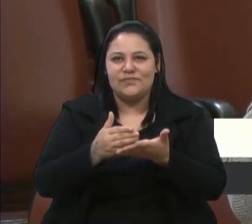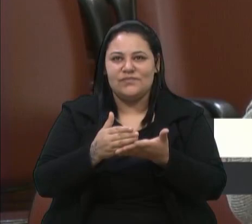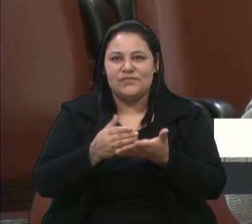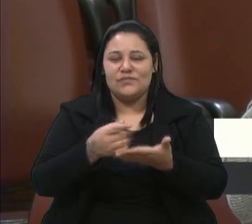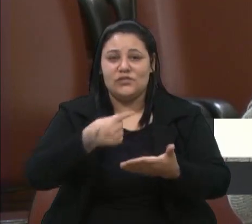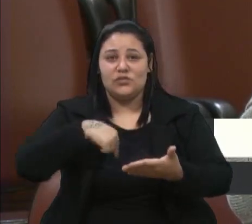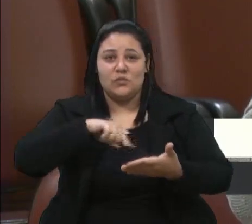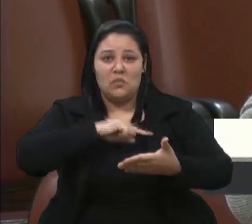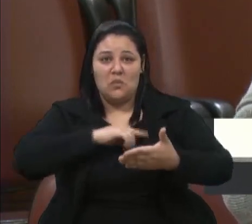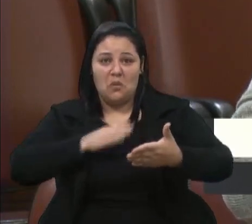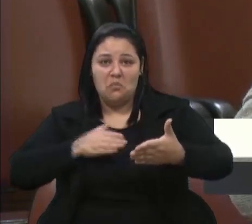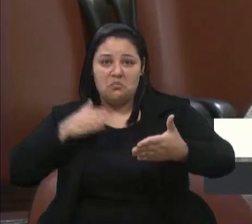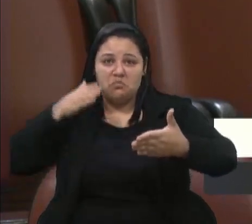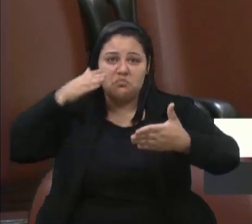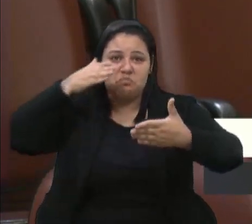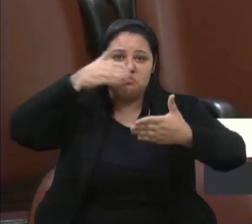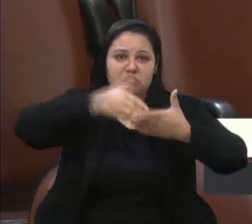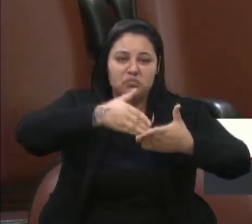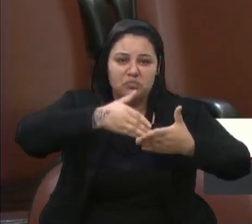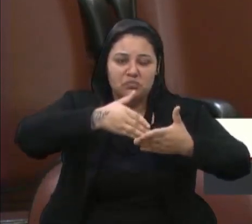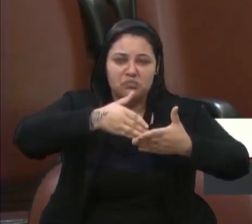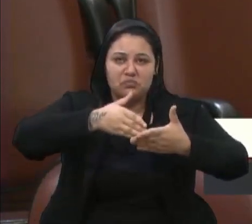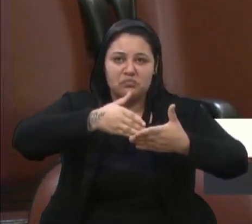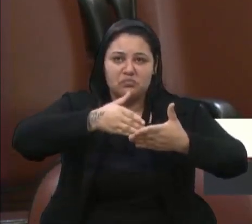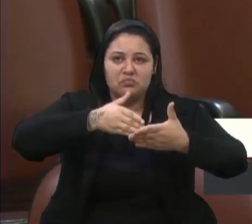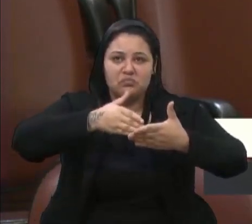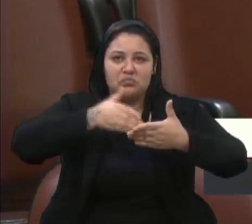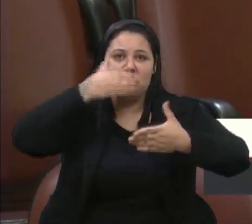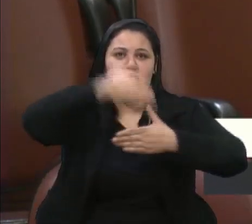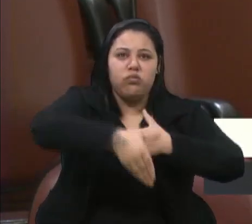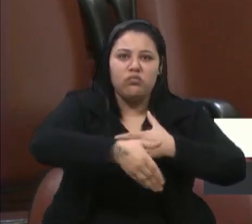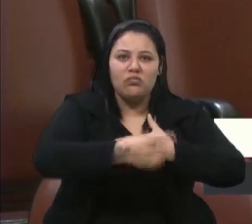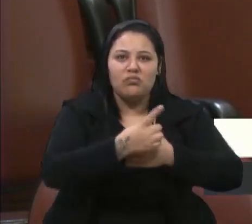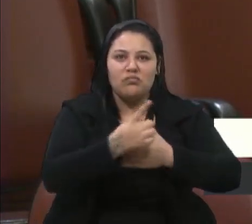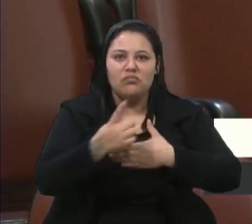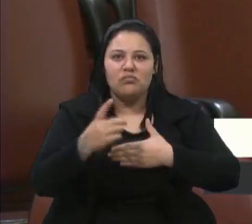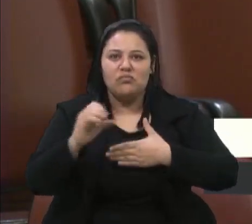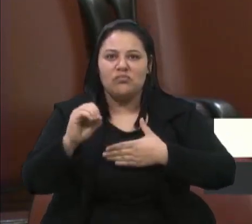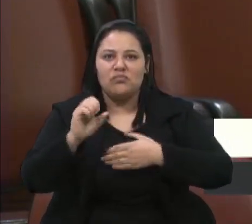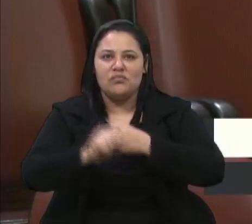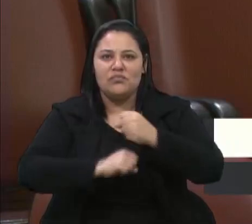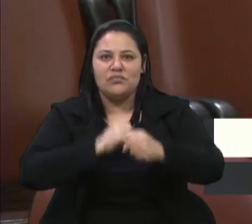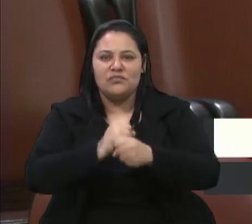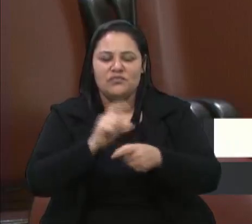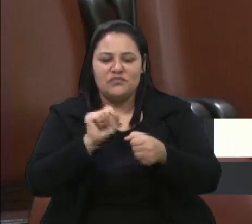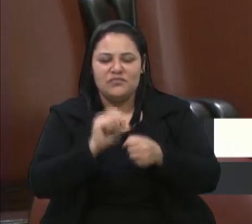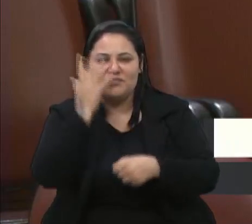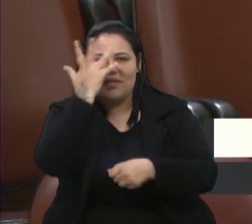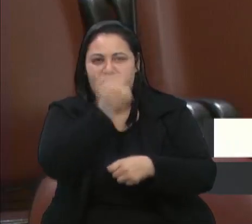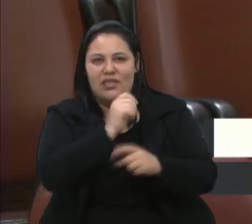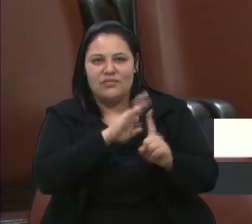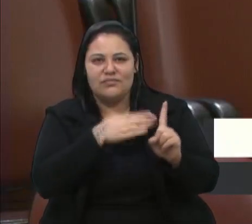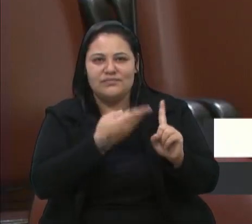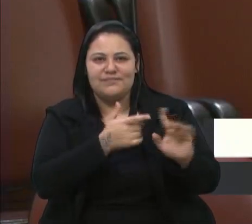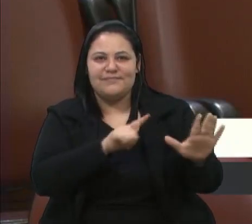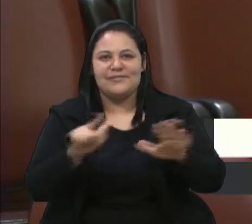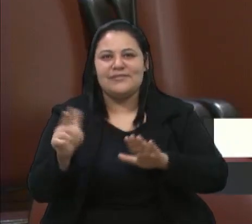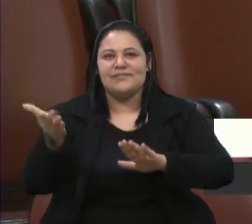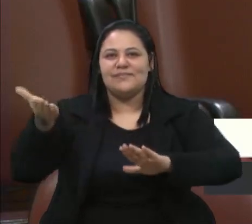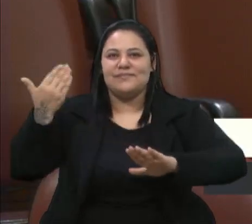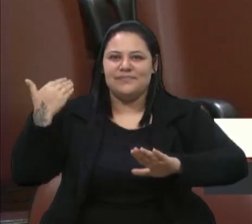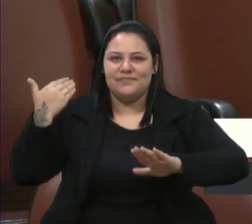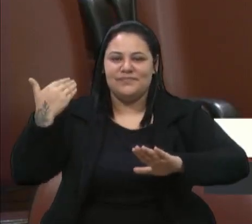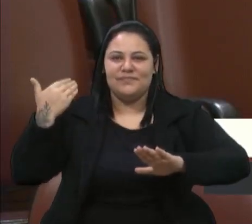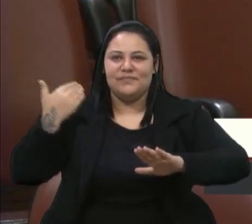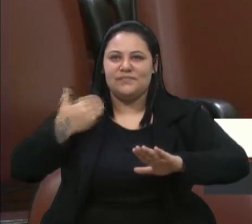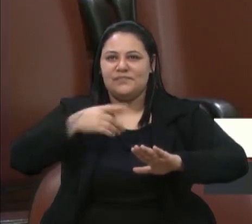barreira de limite de Caxias do Sul nos 110 anos do Pompeia, a qual nós temos uma linda homenagem na semana passada. Um